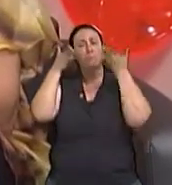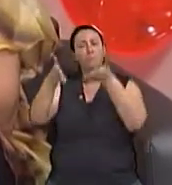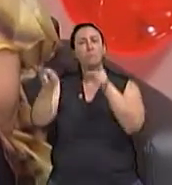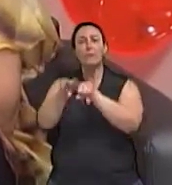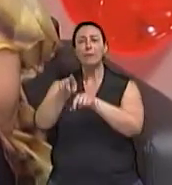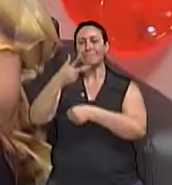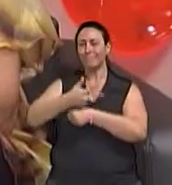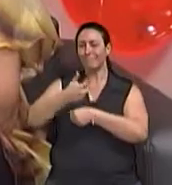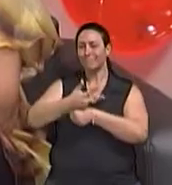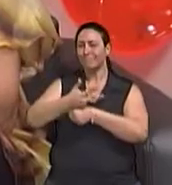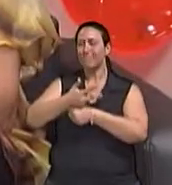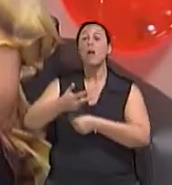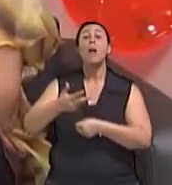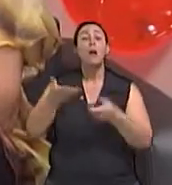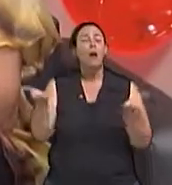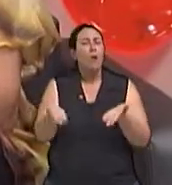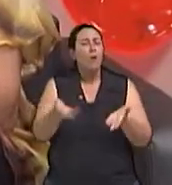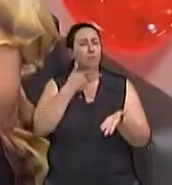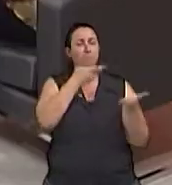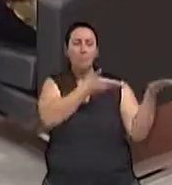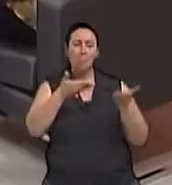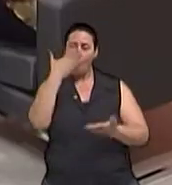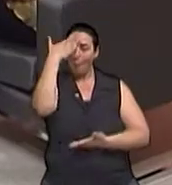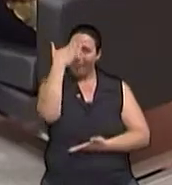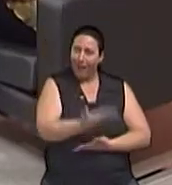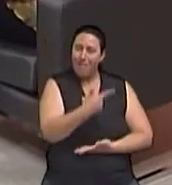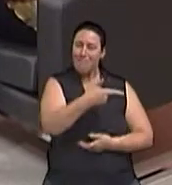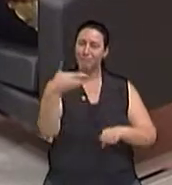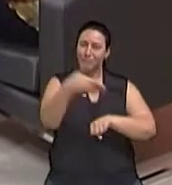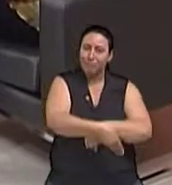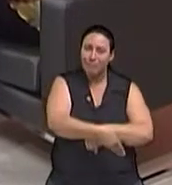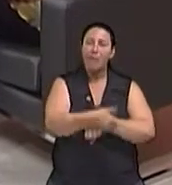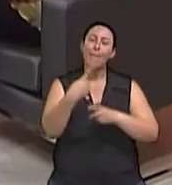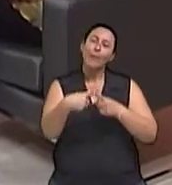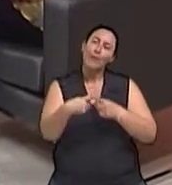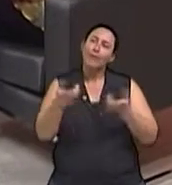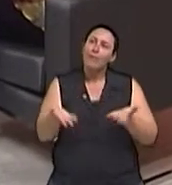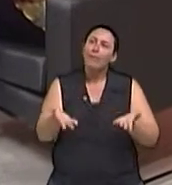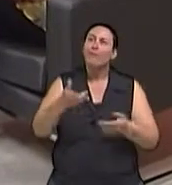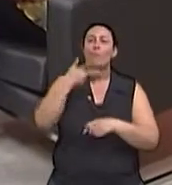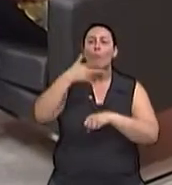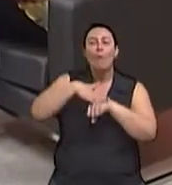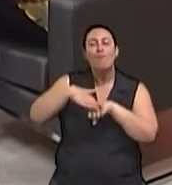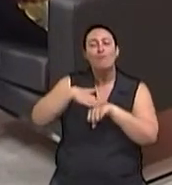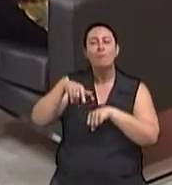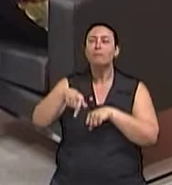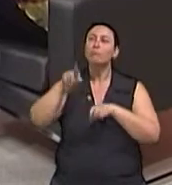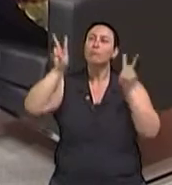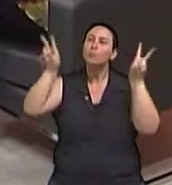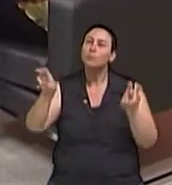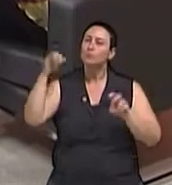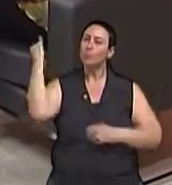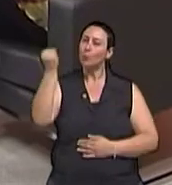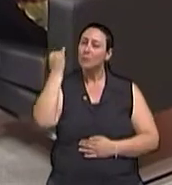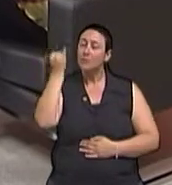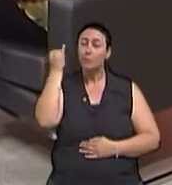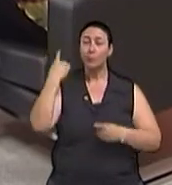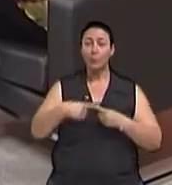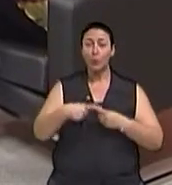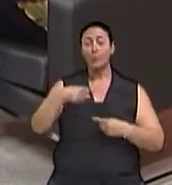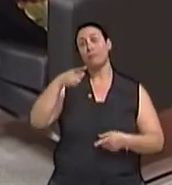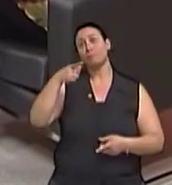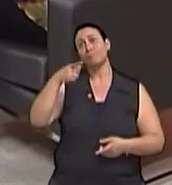programa para falar mais uma vez aqui conosco e agora sobre esse assunto tão pertinente sobre a